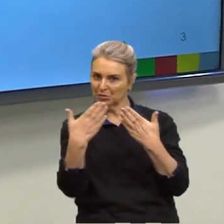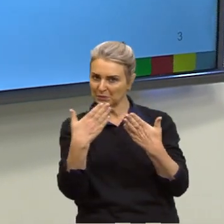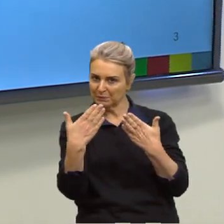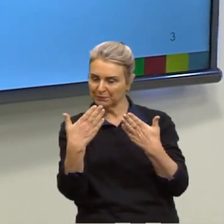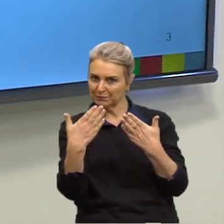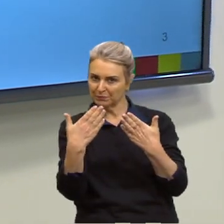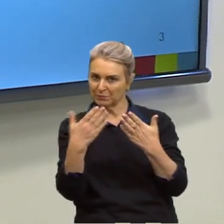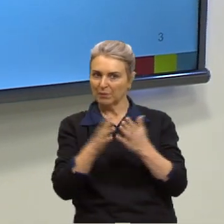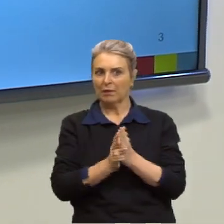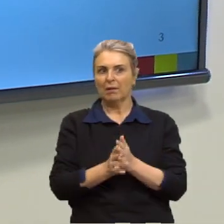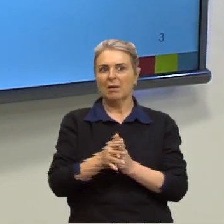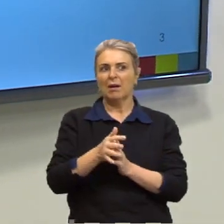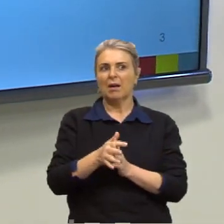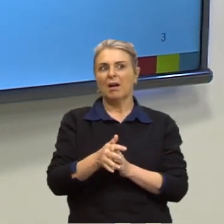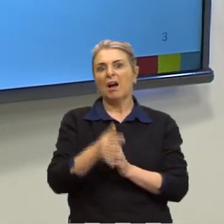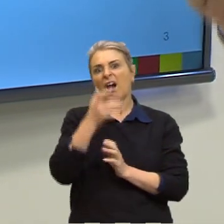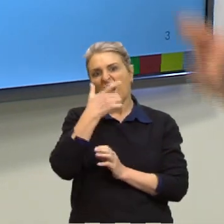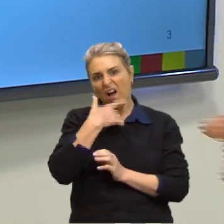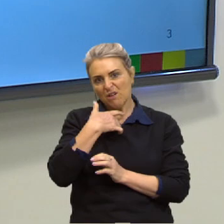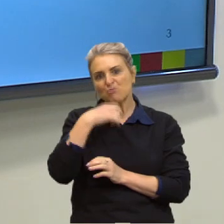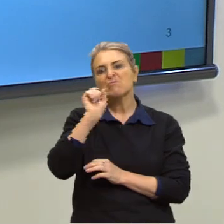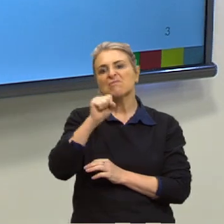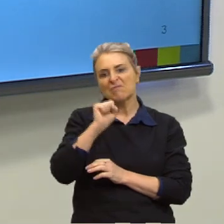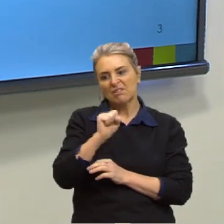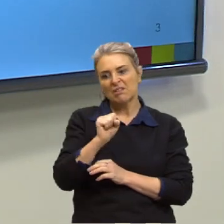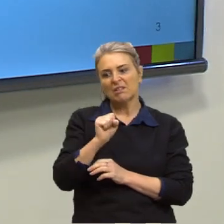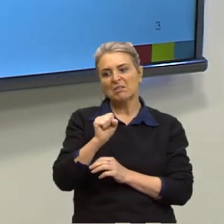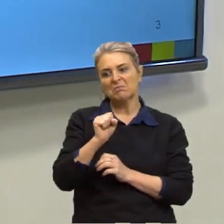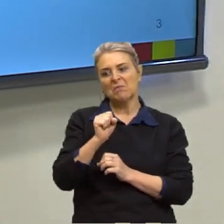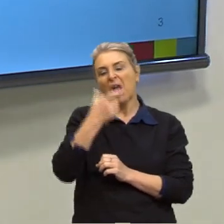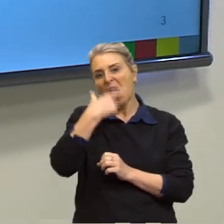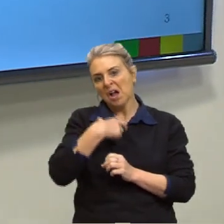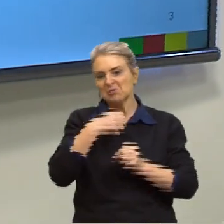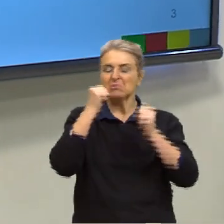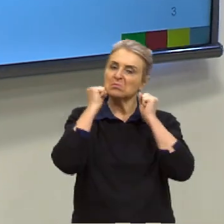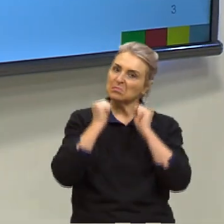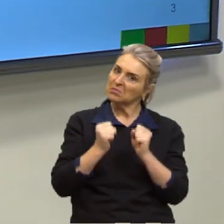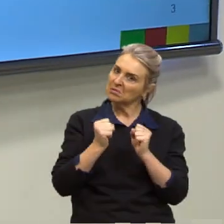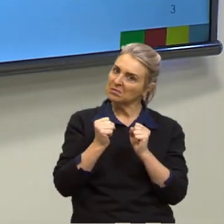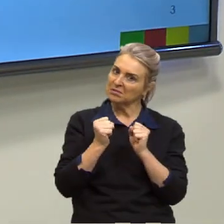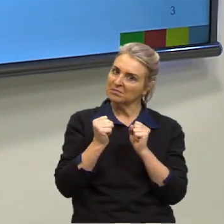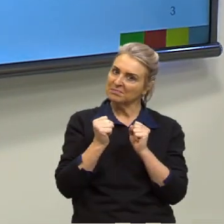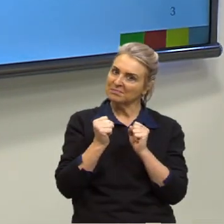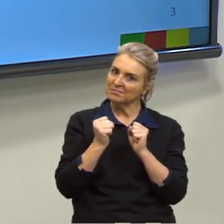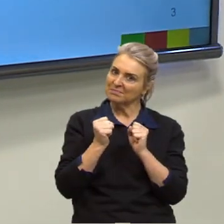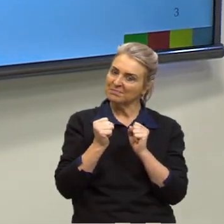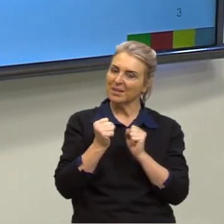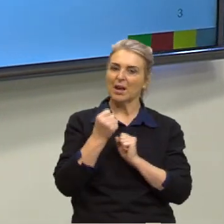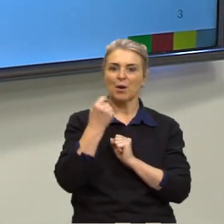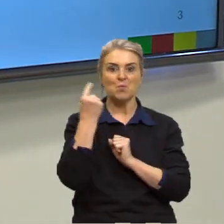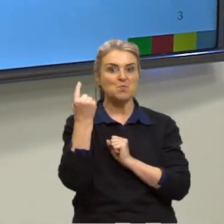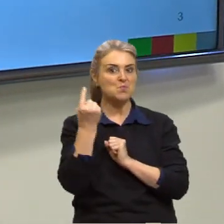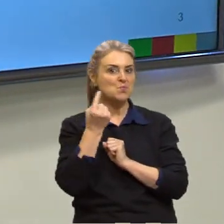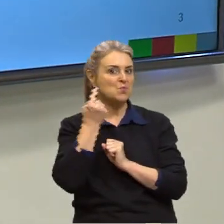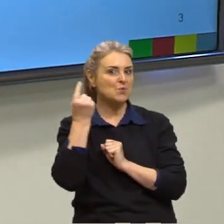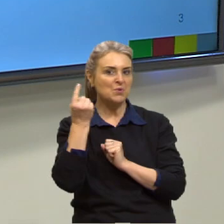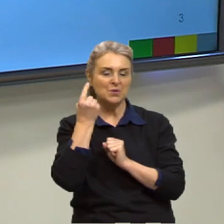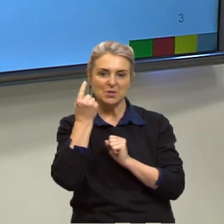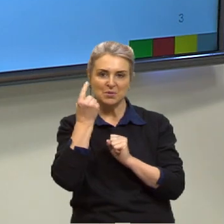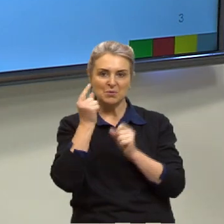provavelmente, possivelmente, tá? Então, apesar dele ser um único sufixo de